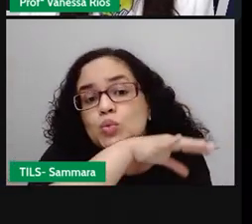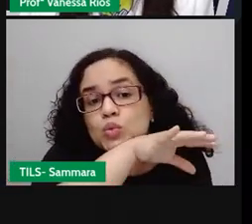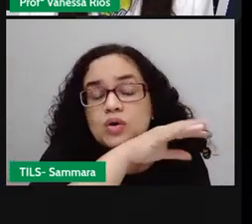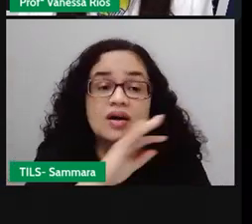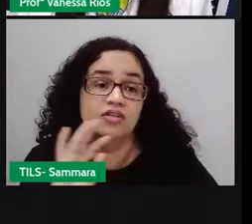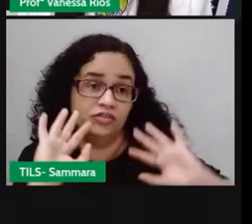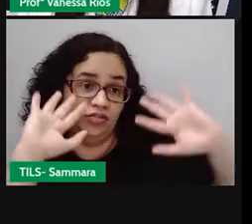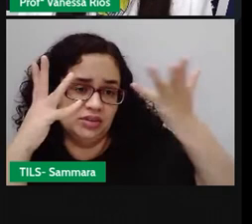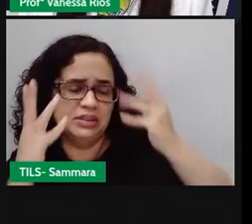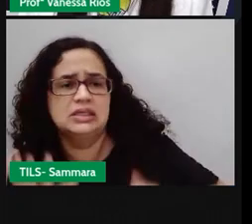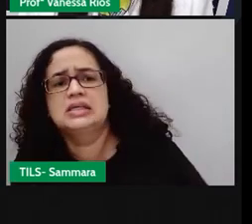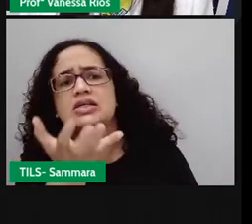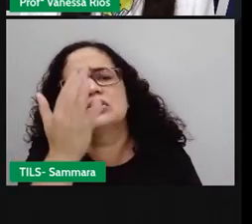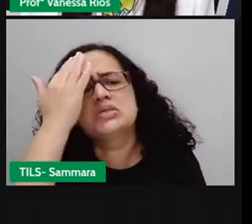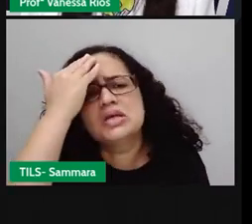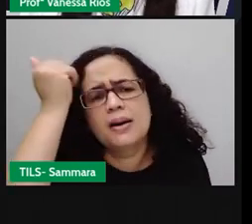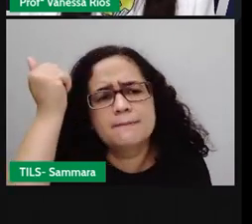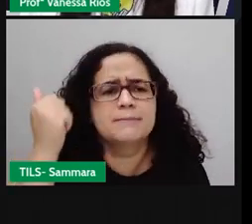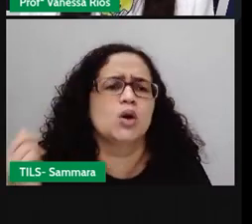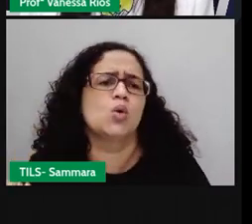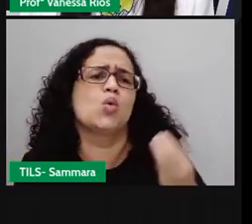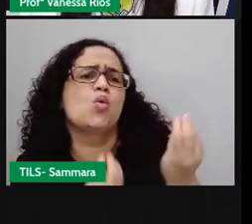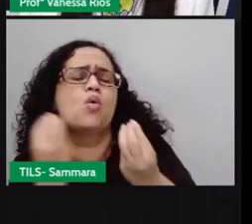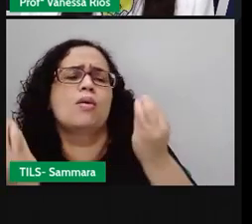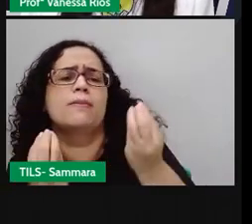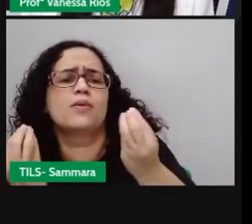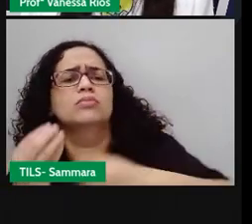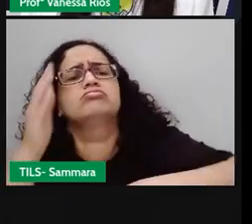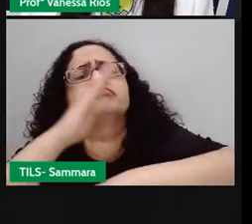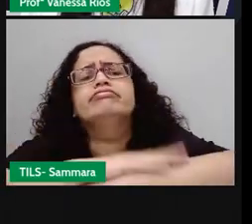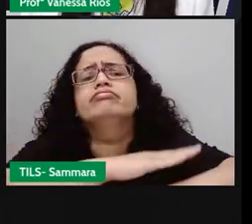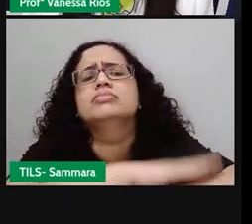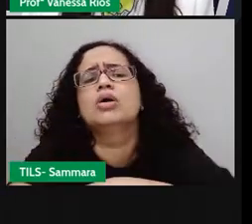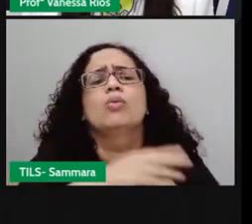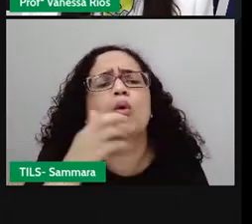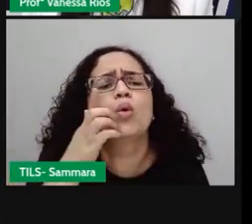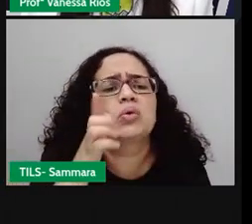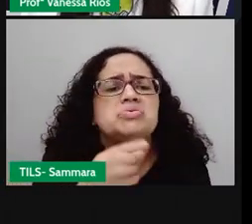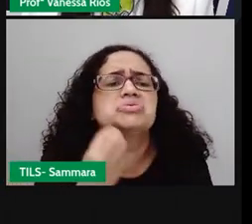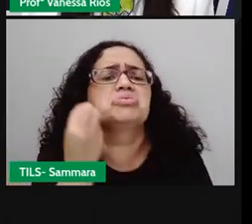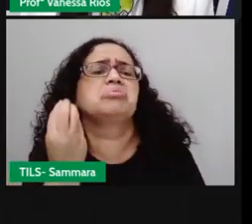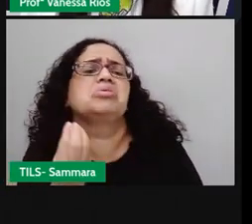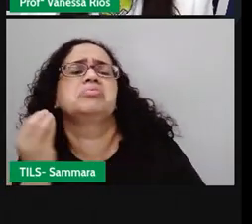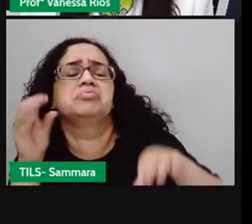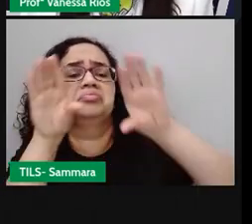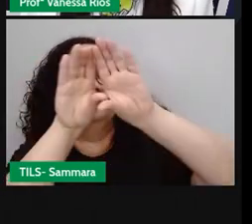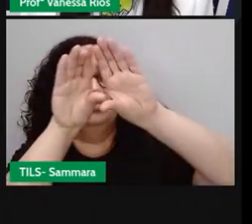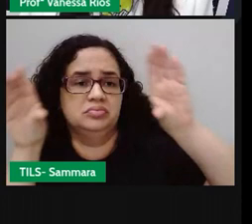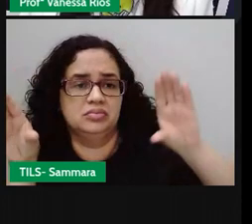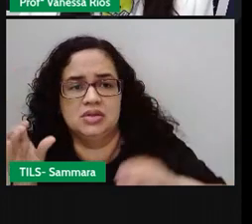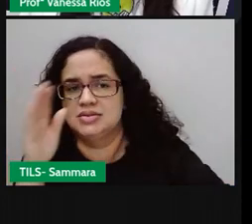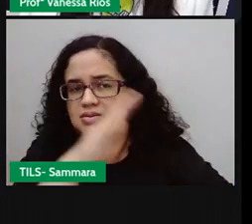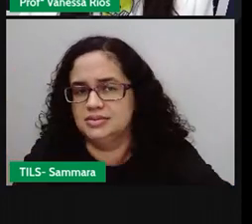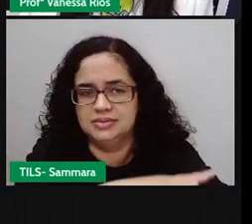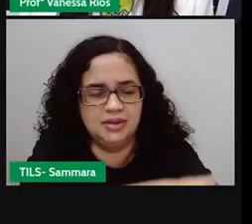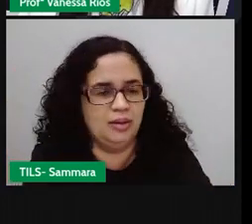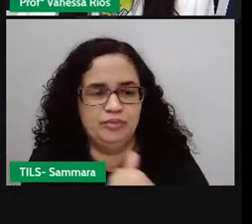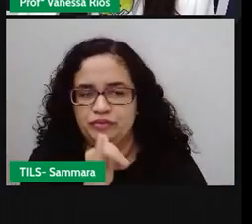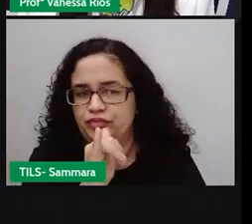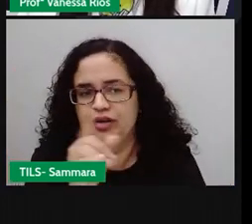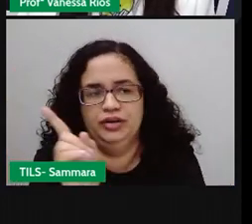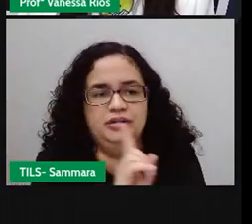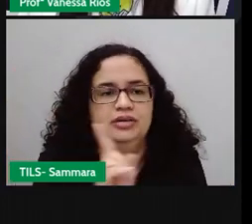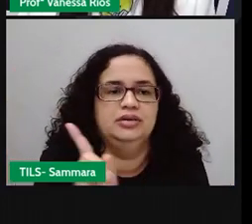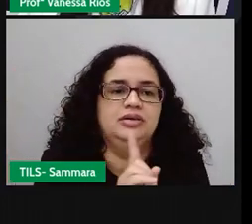festa querendo saber como é que o sapo tinha conseguido chegar até o céu. Mas o sapo não revelou